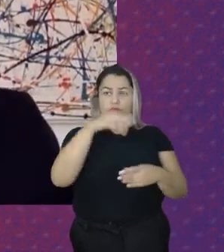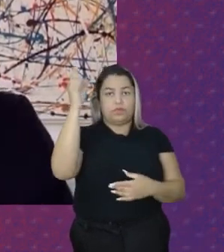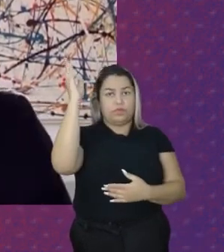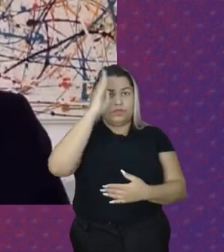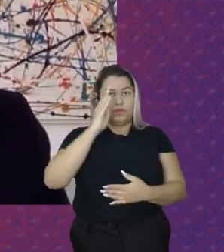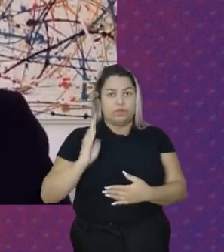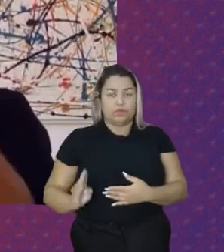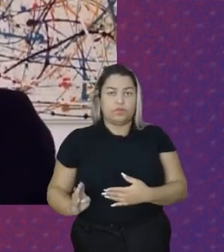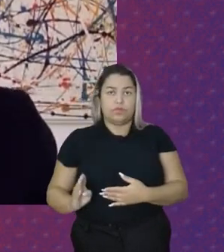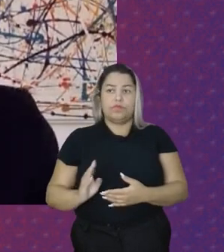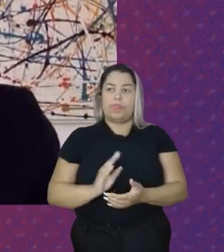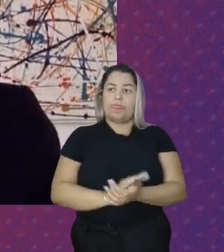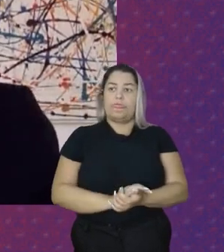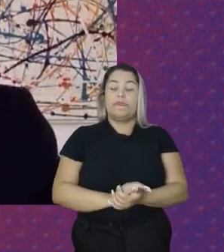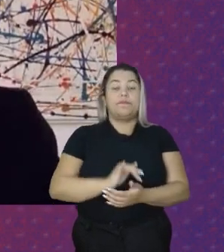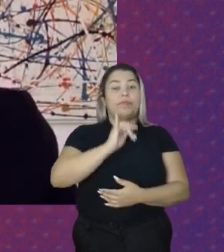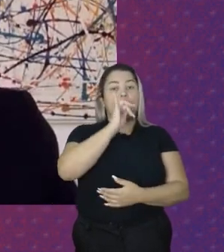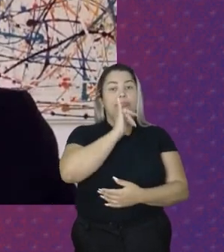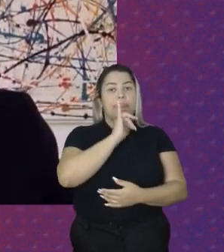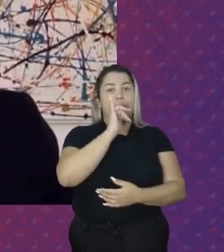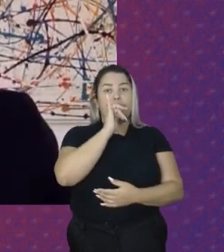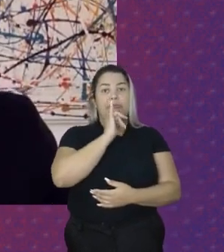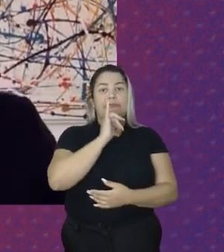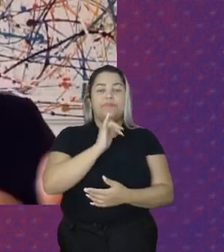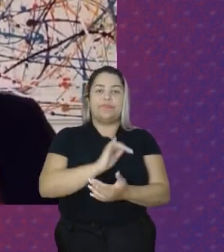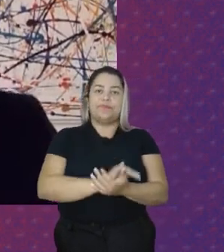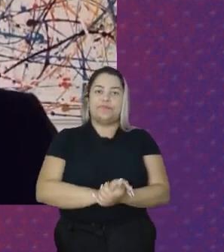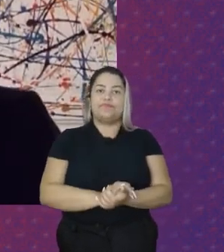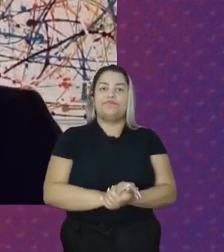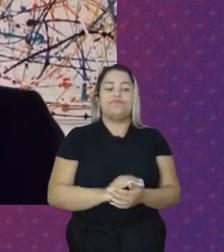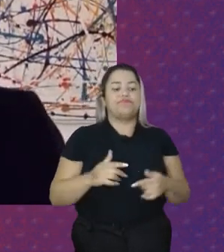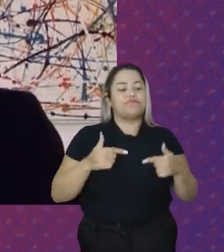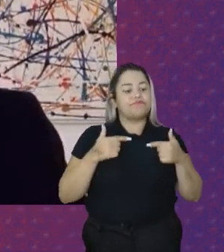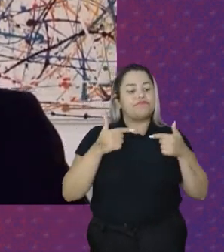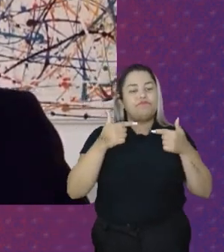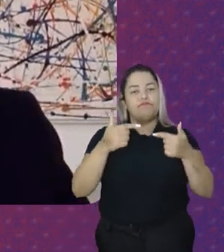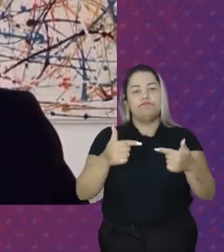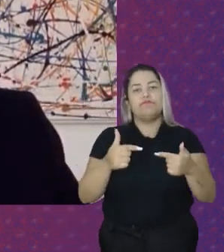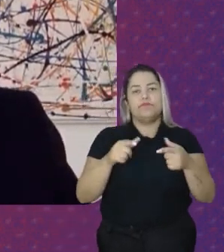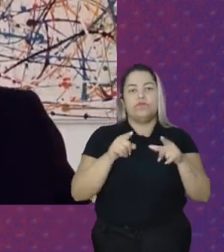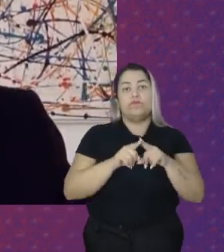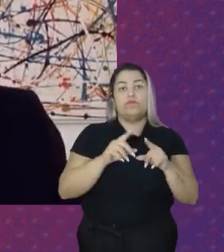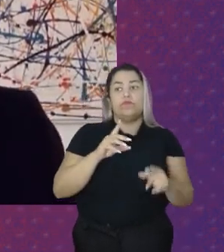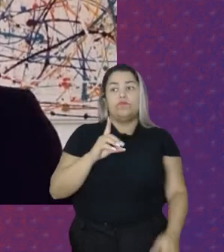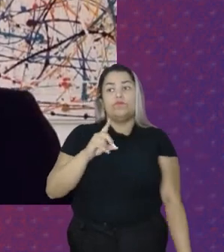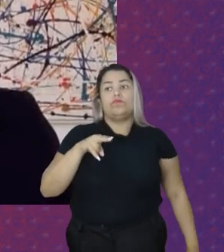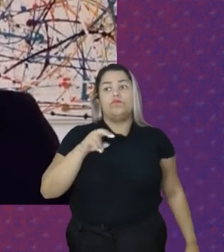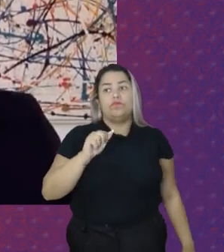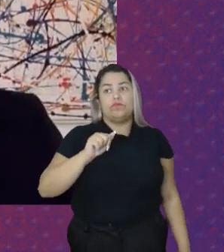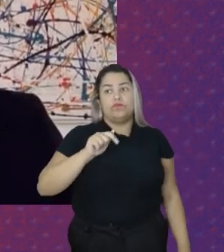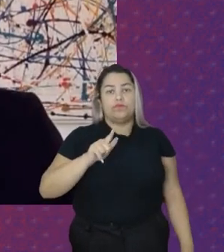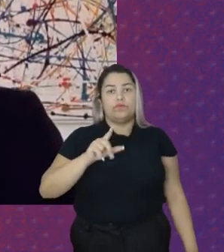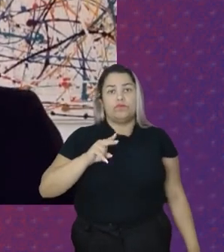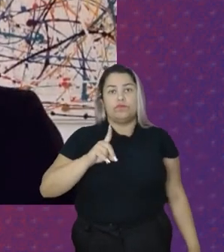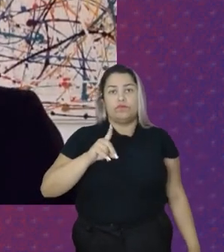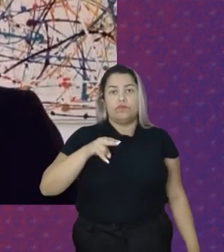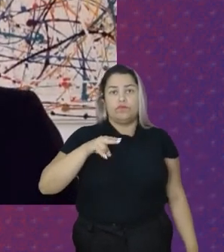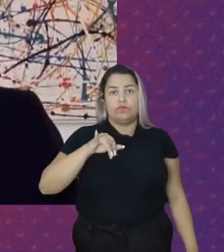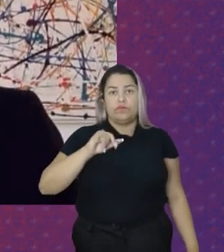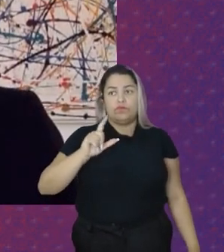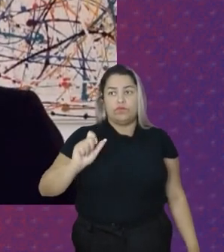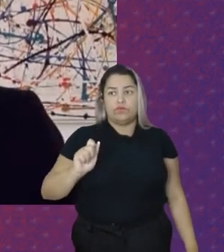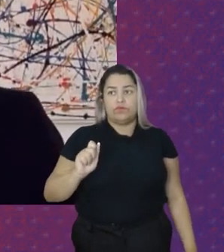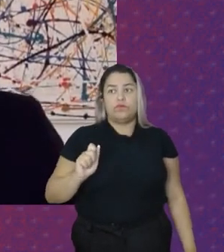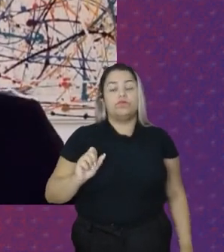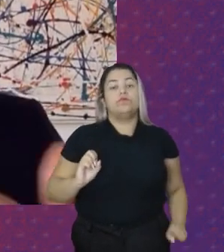E do Exemplo Pioneiro E da luta Pioneira De dona Laudelina De Campos Melo